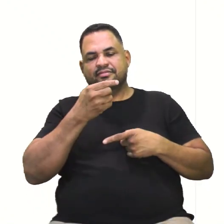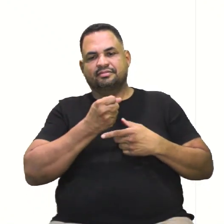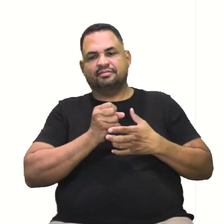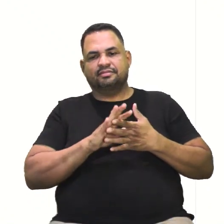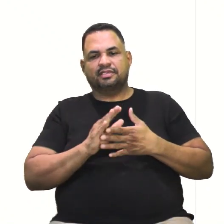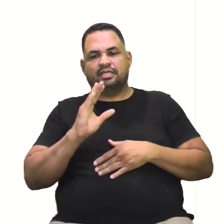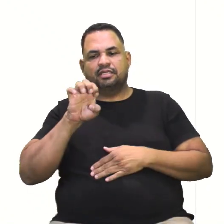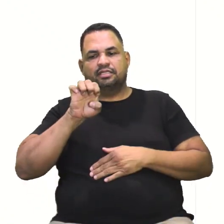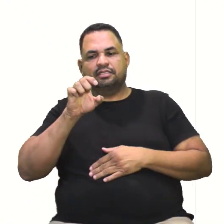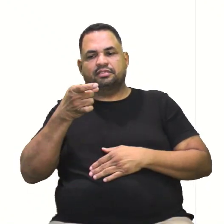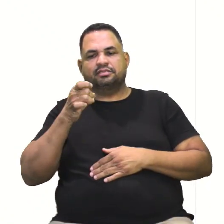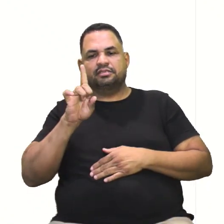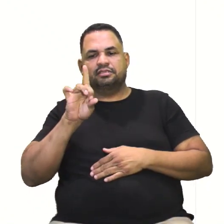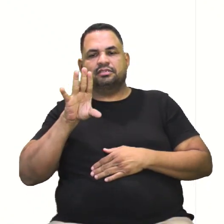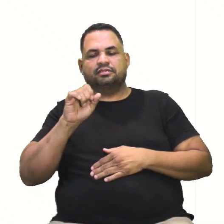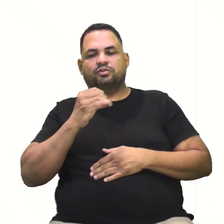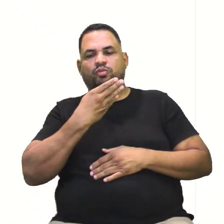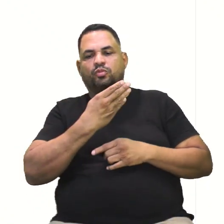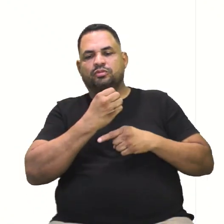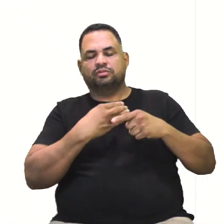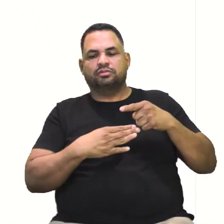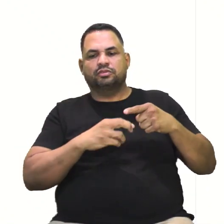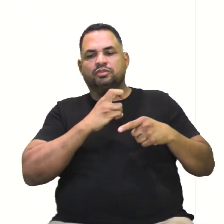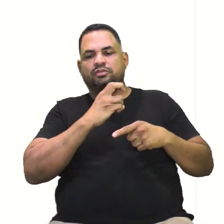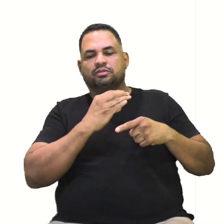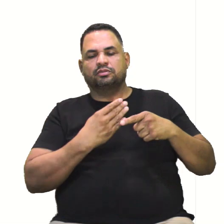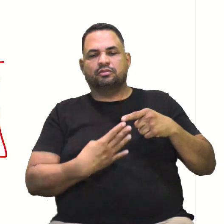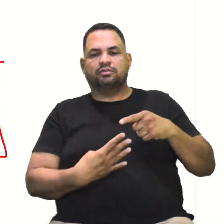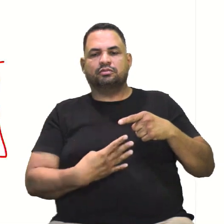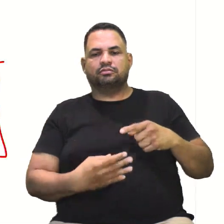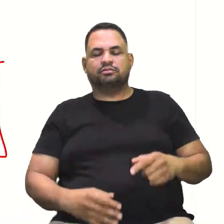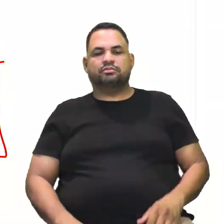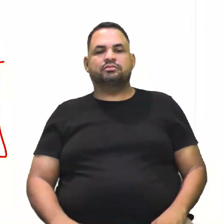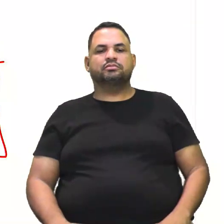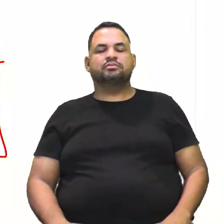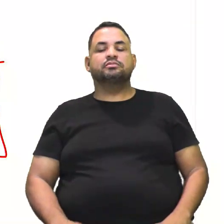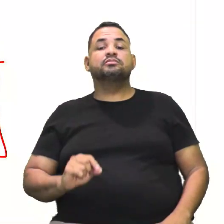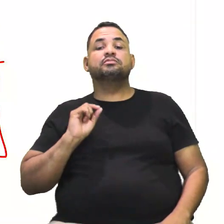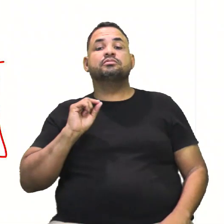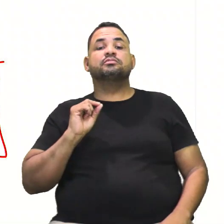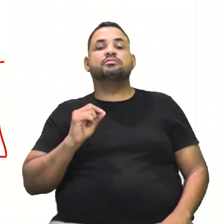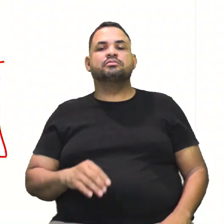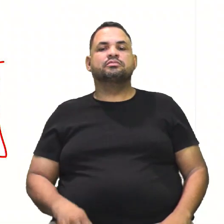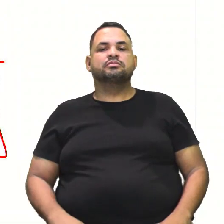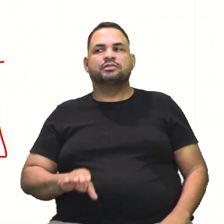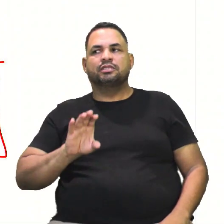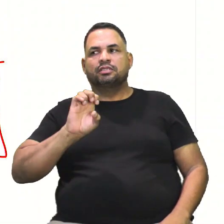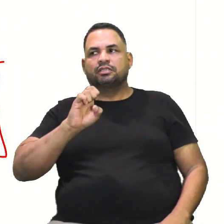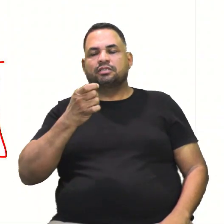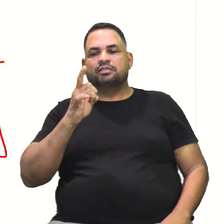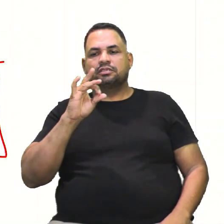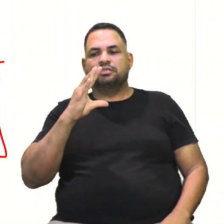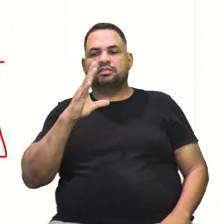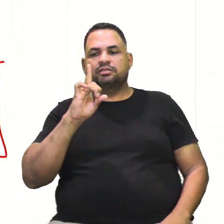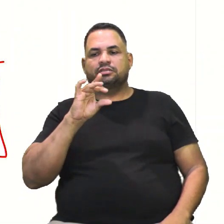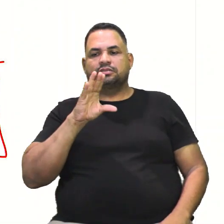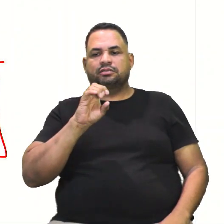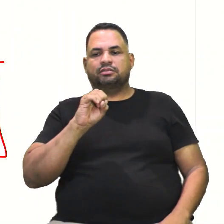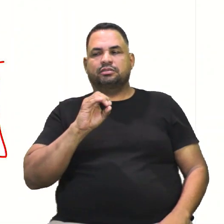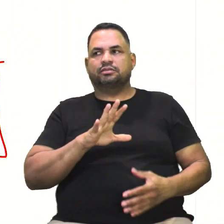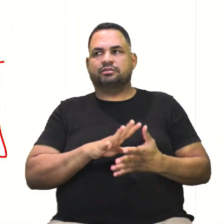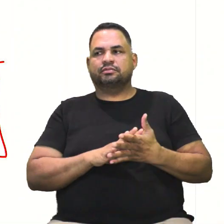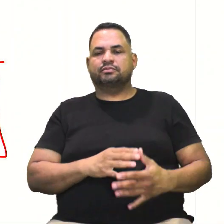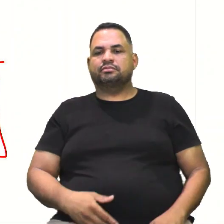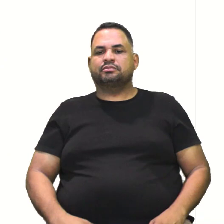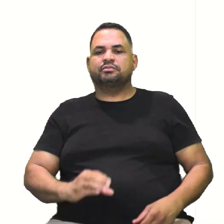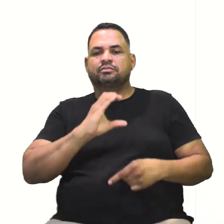excentricidade, se vai ser 4 sobre 5 ou 5 sobre 4. E o que é a excentricidade? A excentricidade é